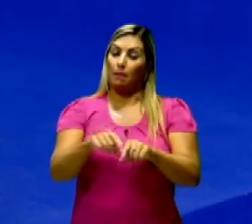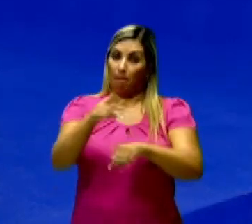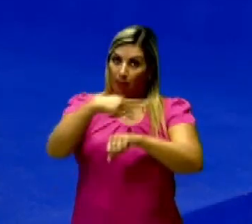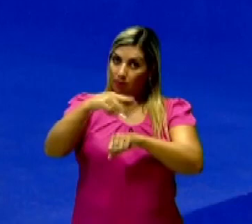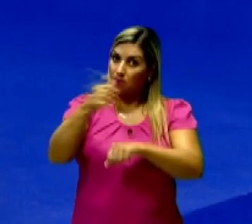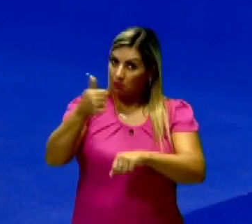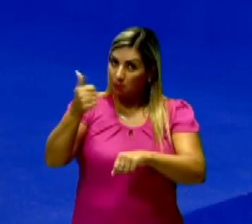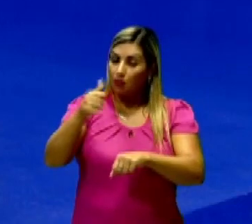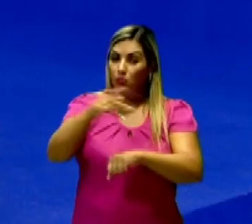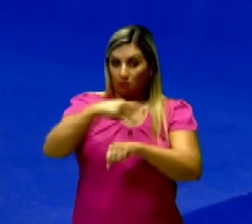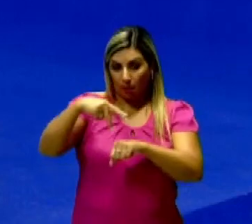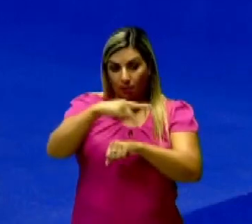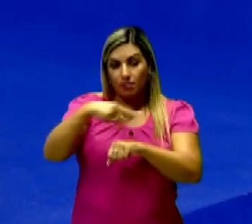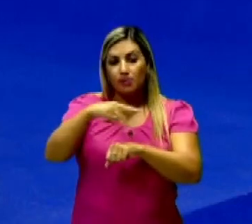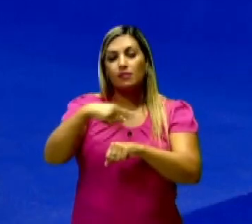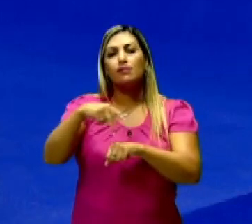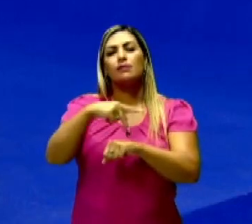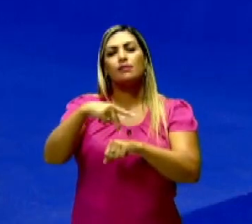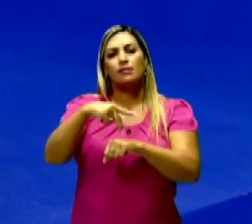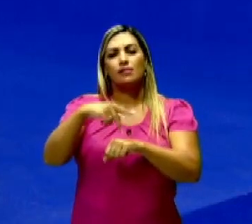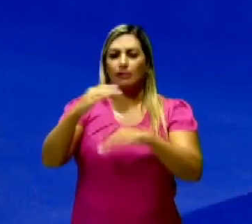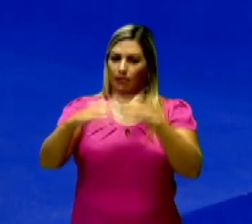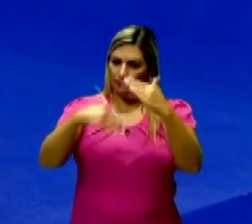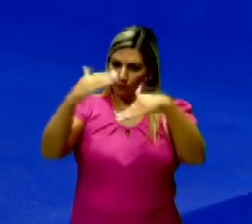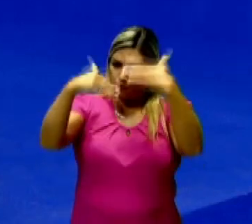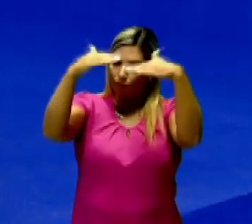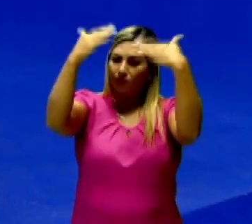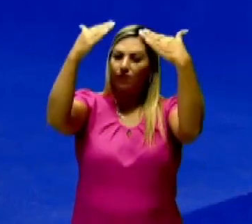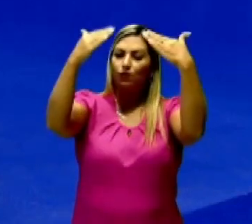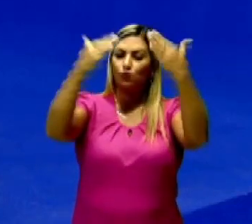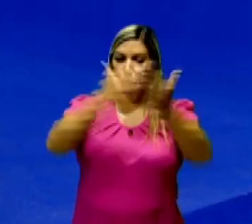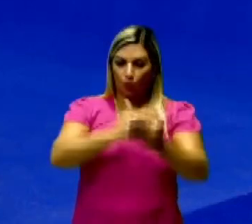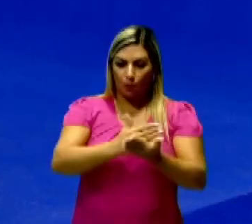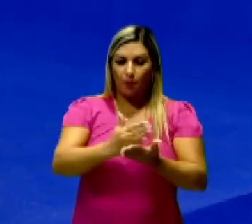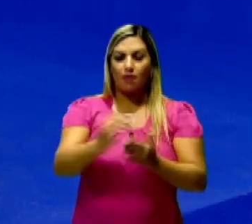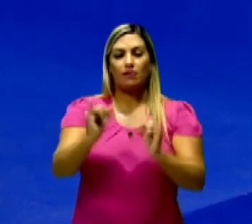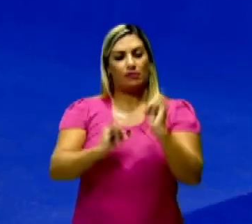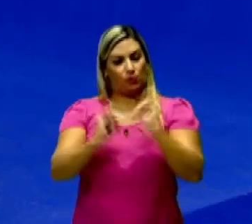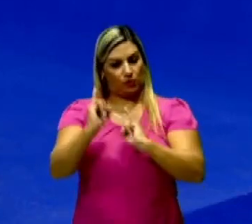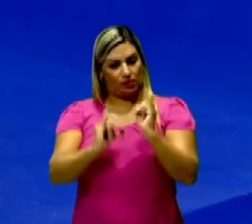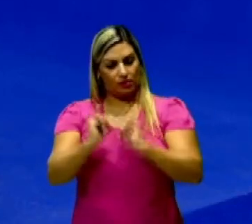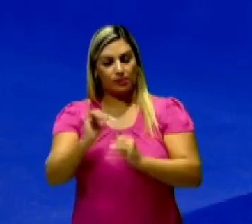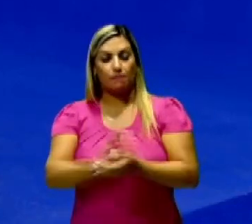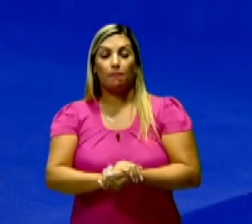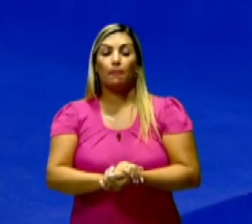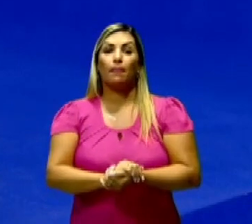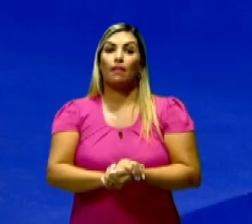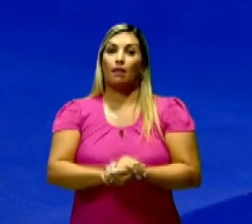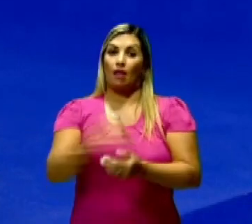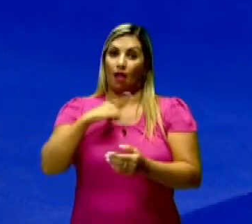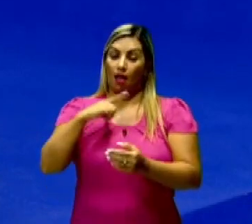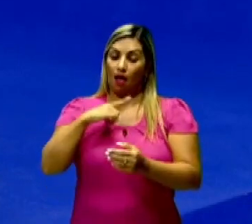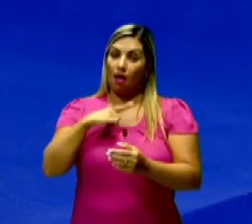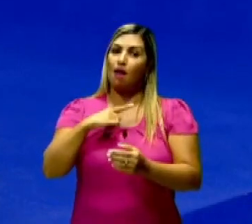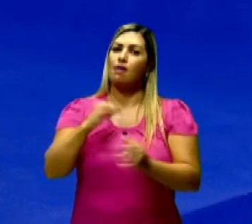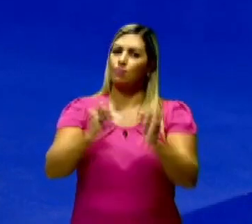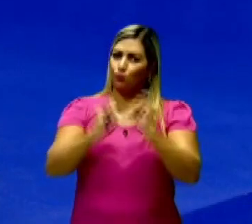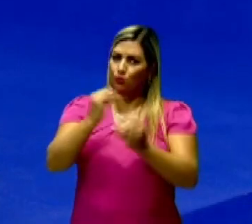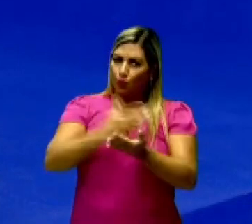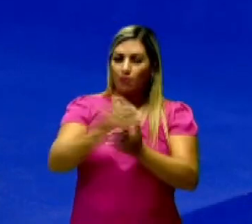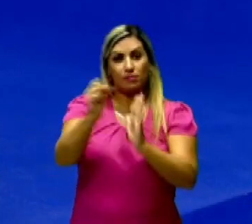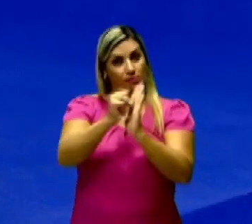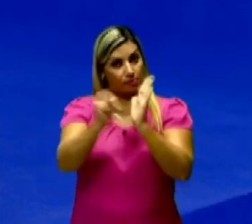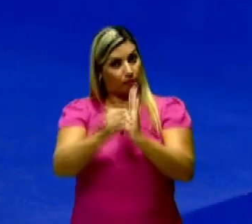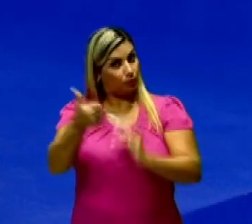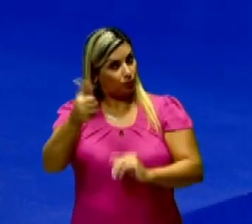países a se industrializar, tá? Então, os ditos países desenvolvidos. Esses países desenvolvidos, eles promovem a Revolução Industrial no século